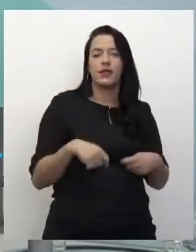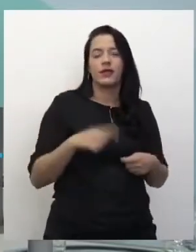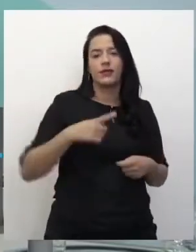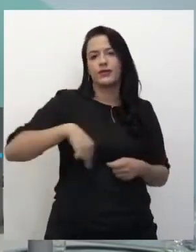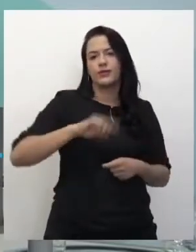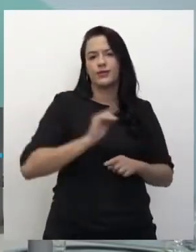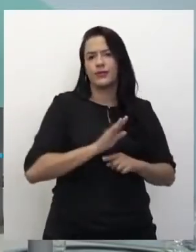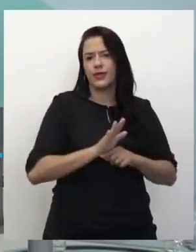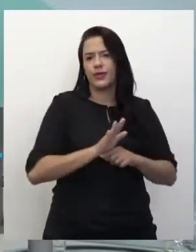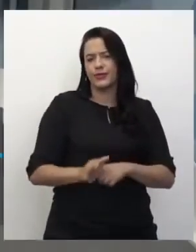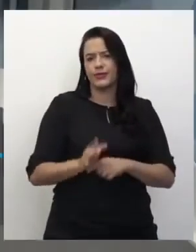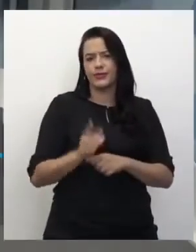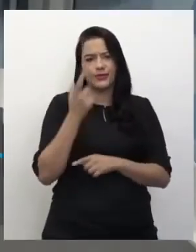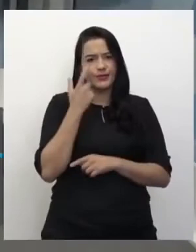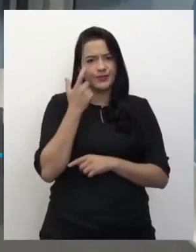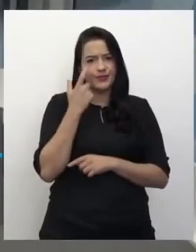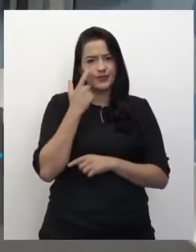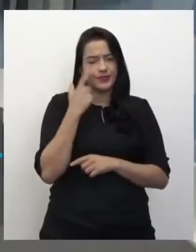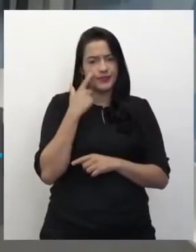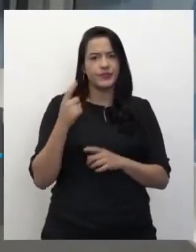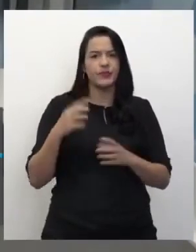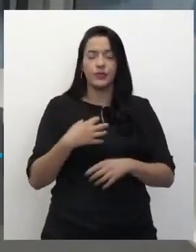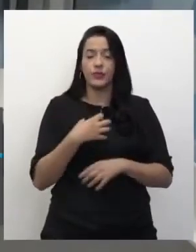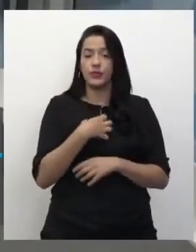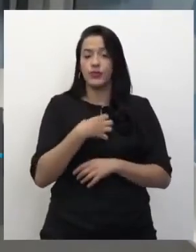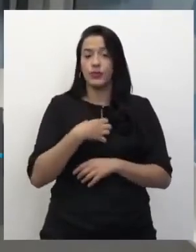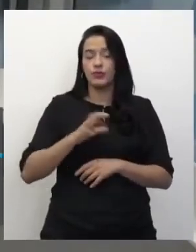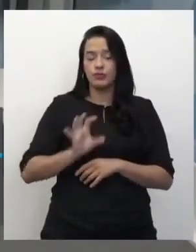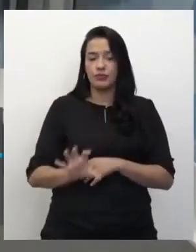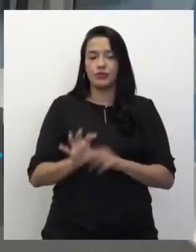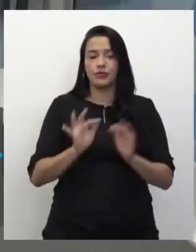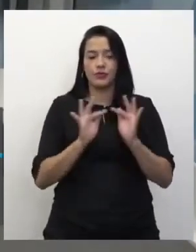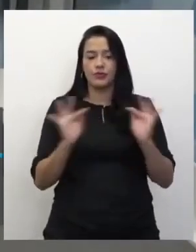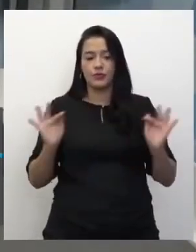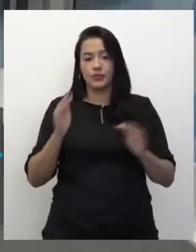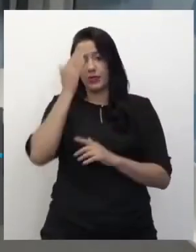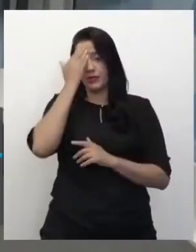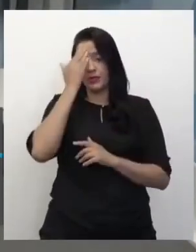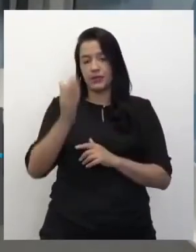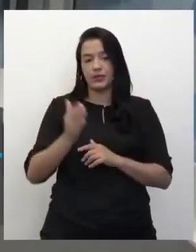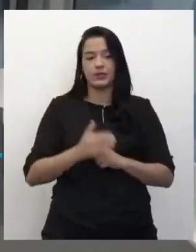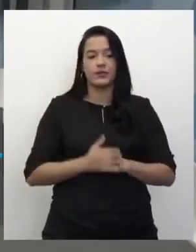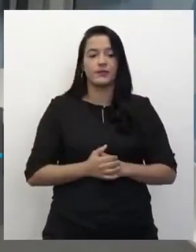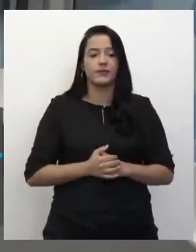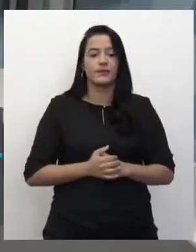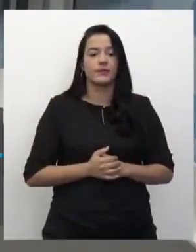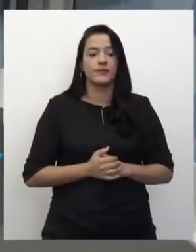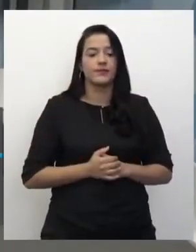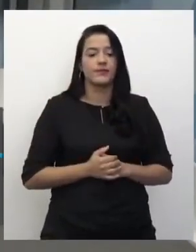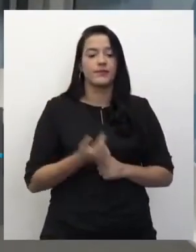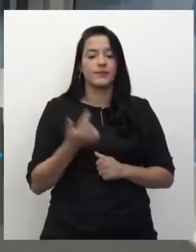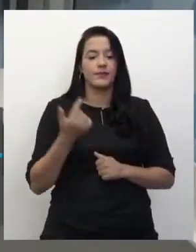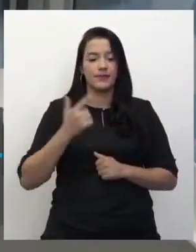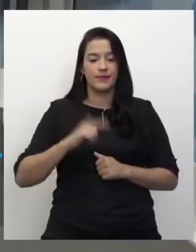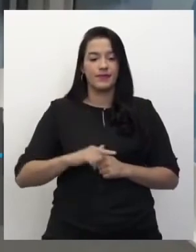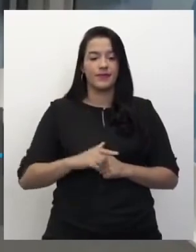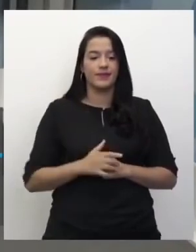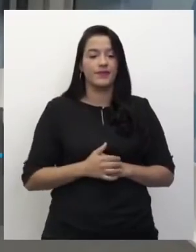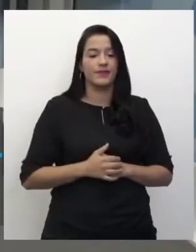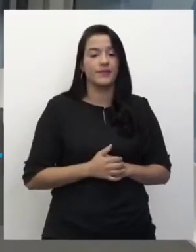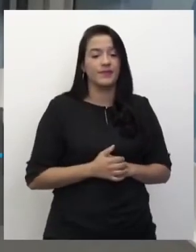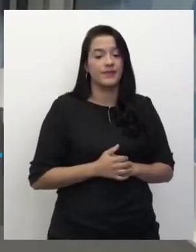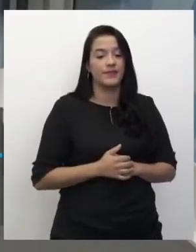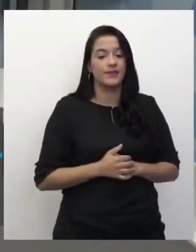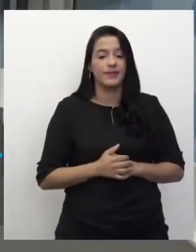texto nos dá de produção de sentido. Muito obrigada, viu, Prodo Alberto? Ah, agora sou eu, né, de novo. Isso. Já estava